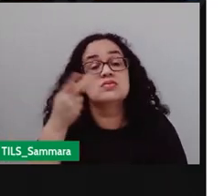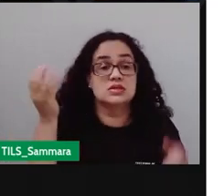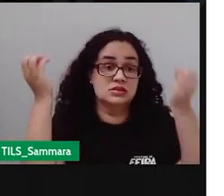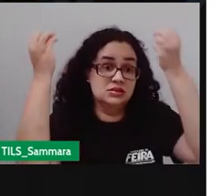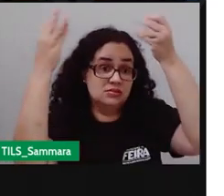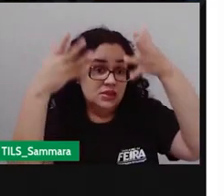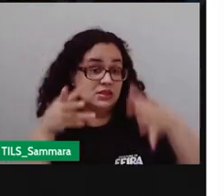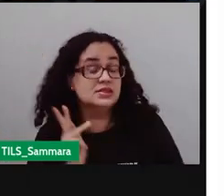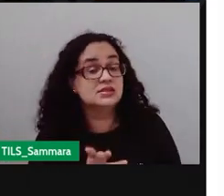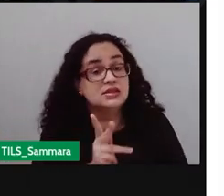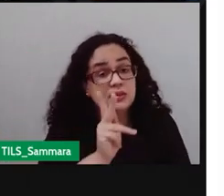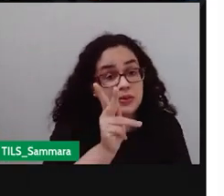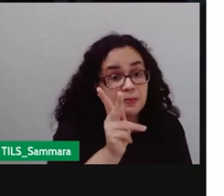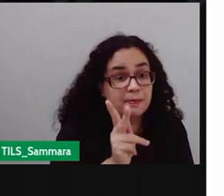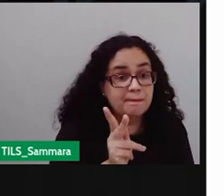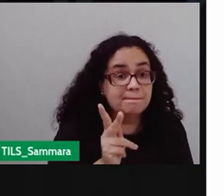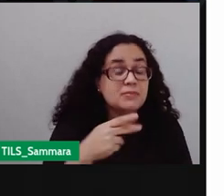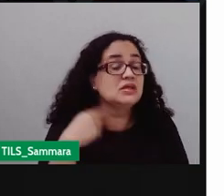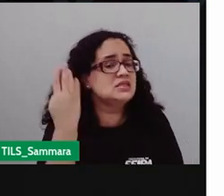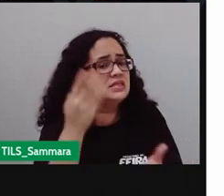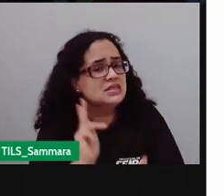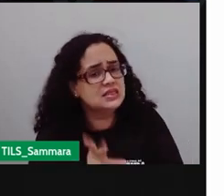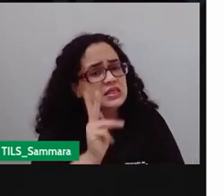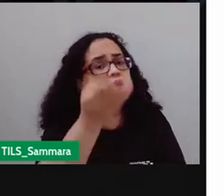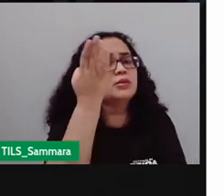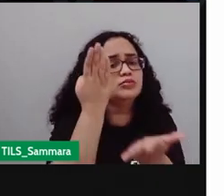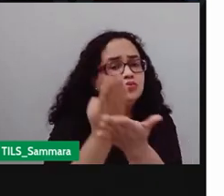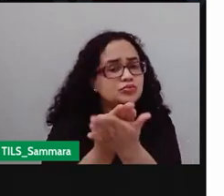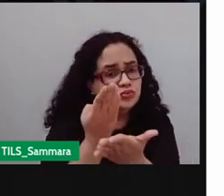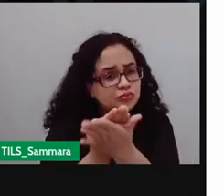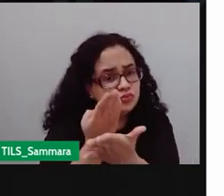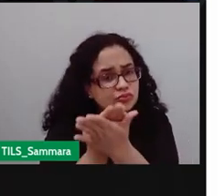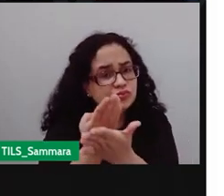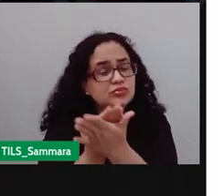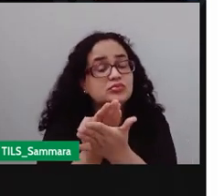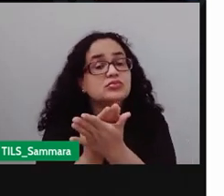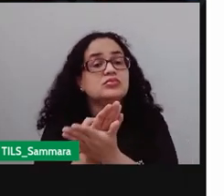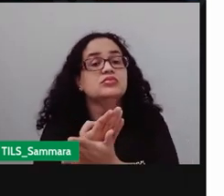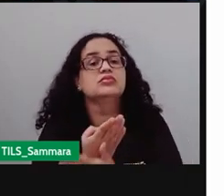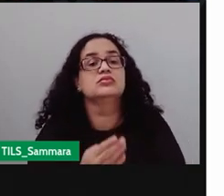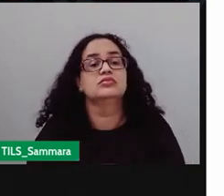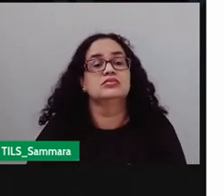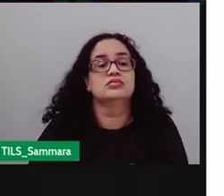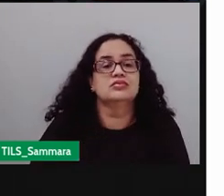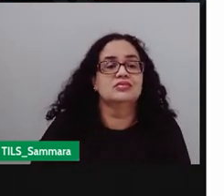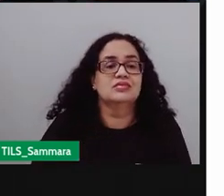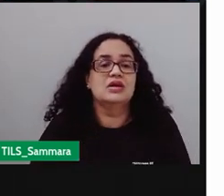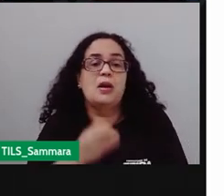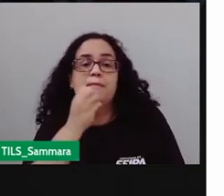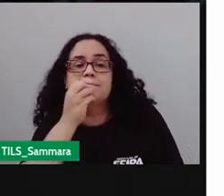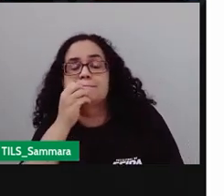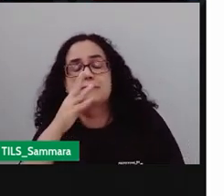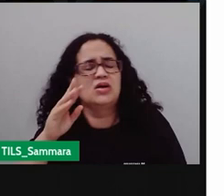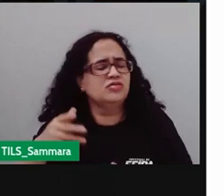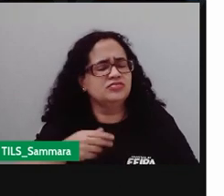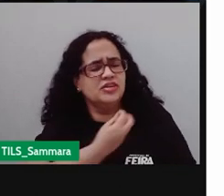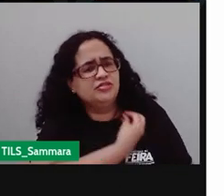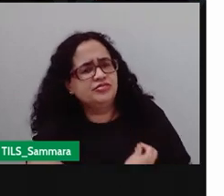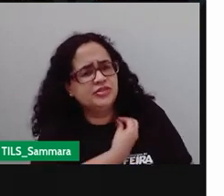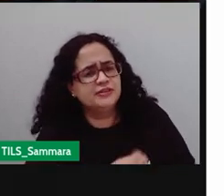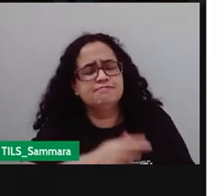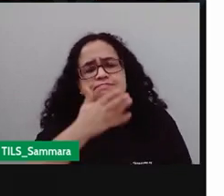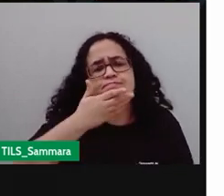Vocês precisam estar sempre o quê? Estudando. Porque é estudando, gente, que a gente vai ter o quê? Ó, uma progressão na vida e vocês